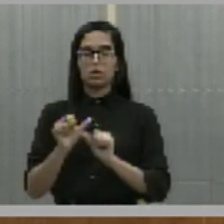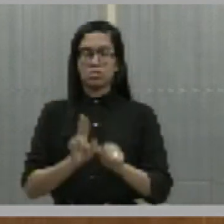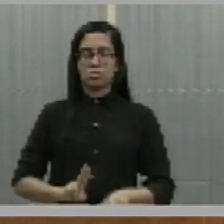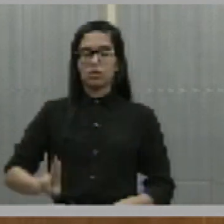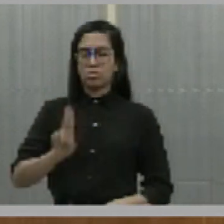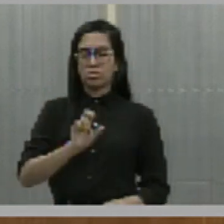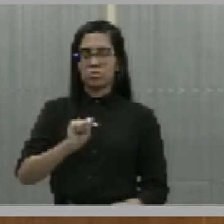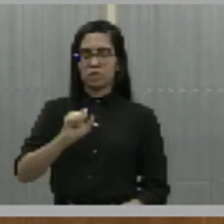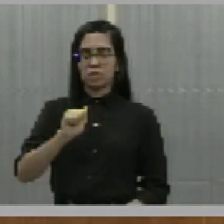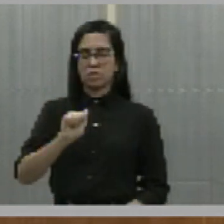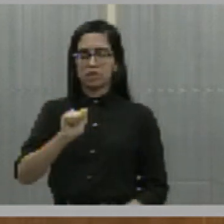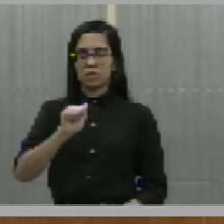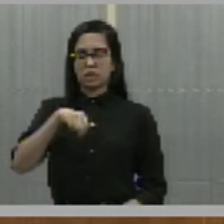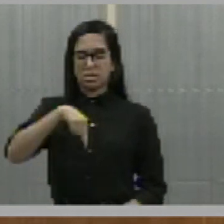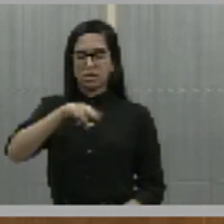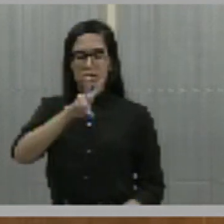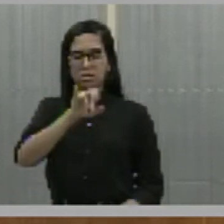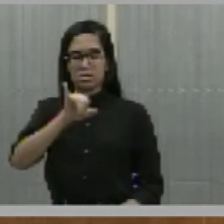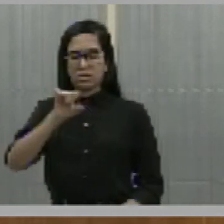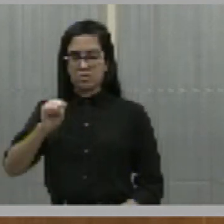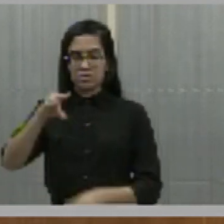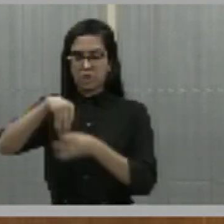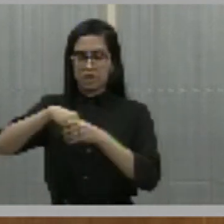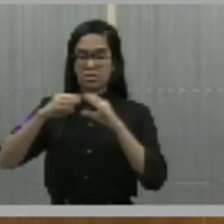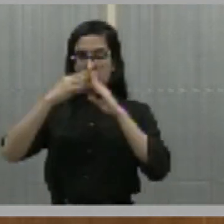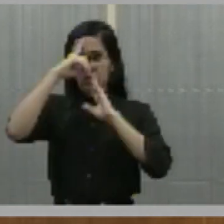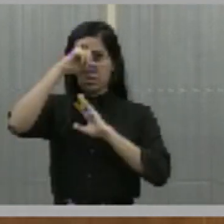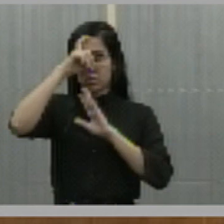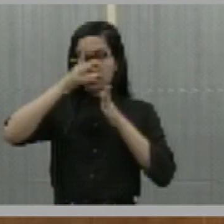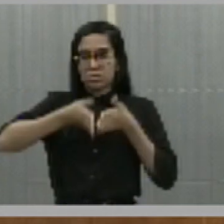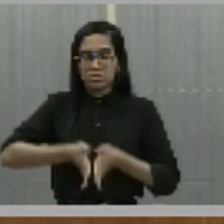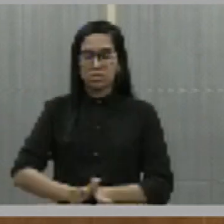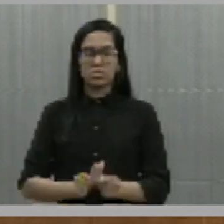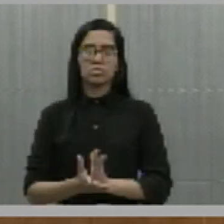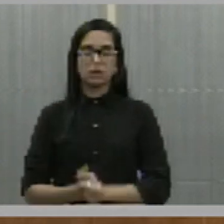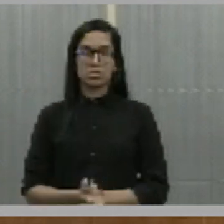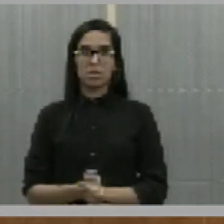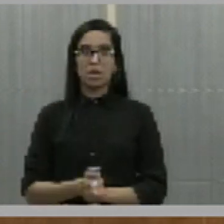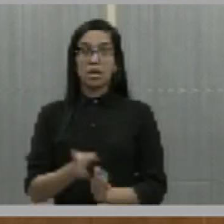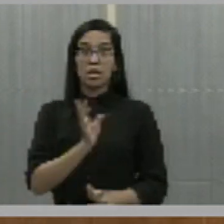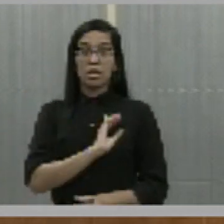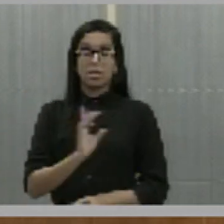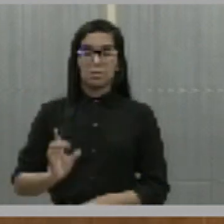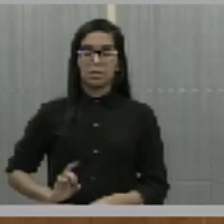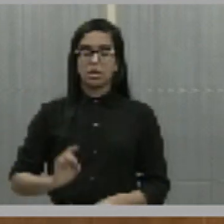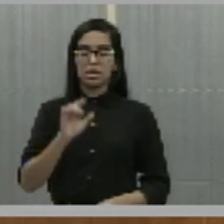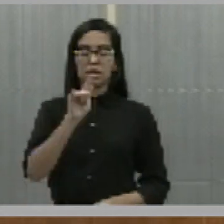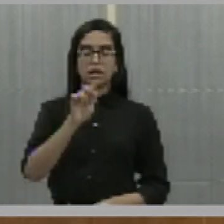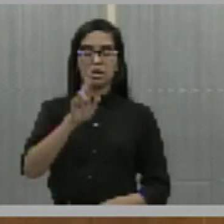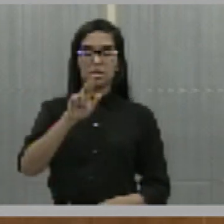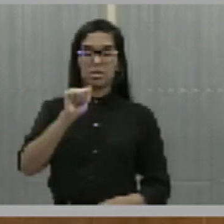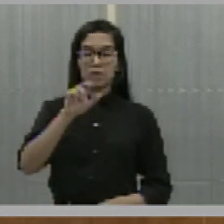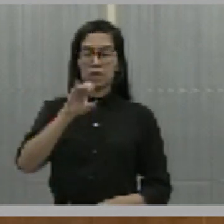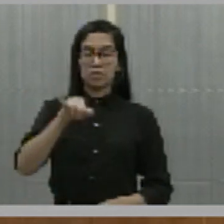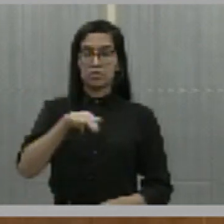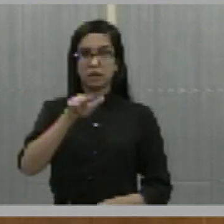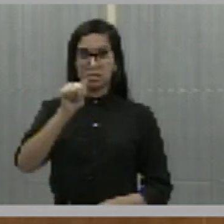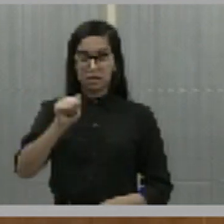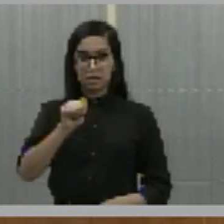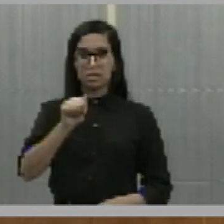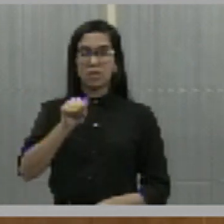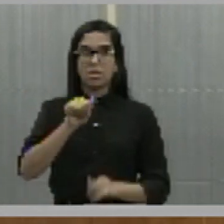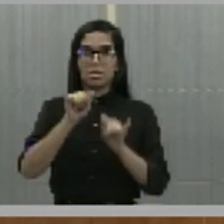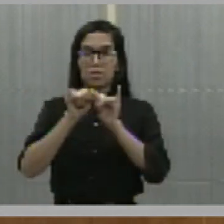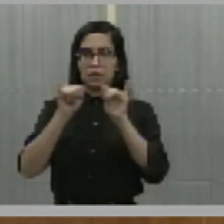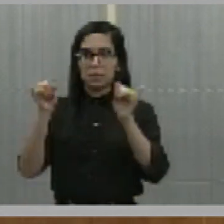de atenção às mulheres vítimas de violência sexual na maternidade Evangelina Rosa. E de autoriza o deputado da Gracinha Mão Santa, o qual solicita